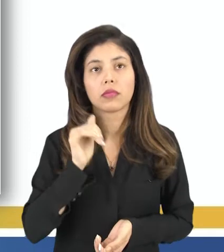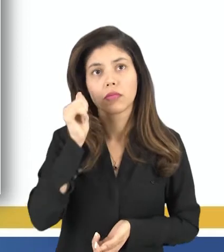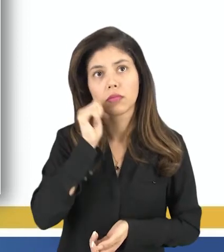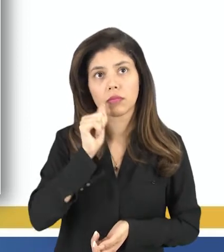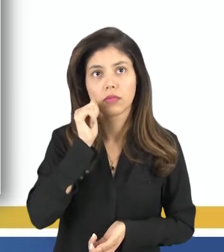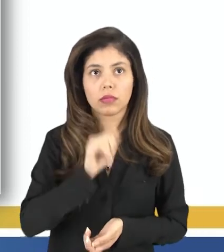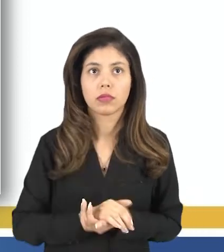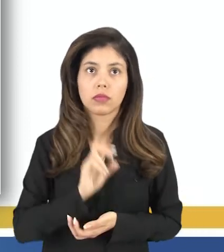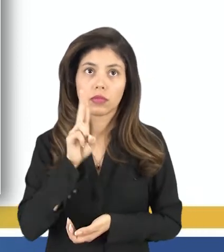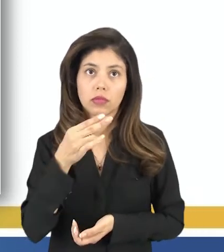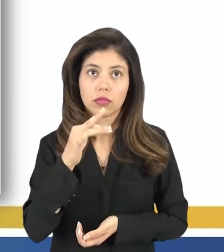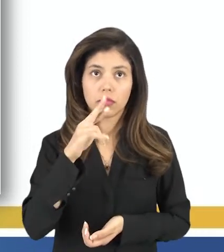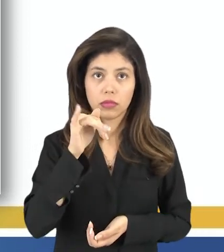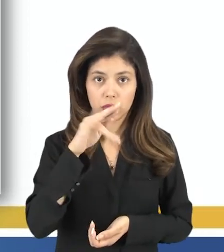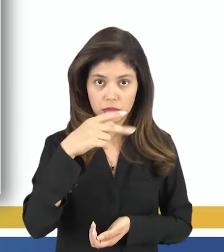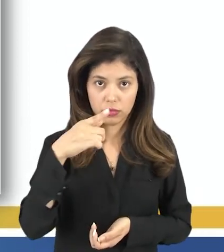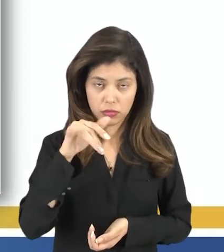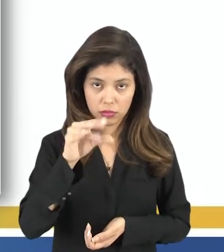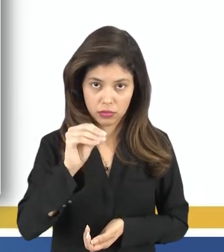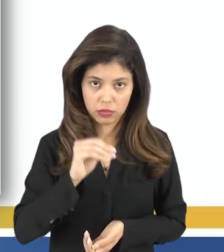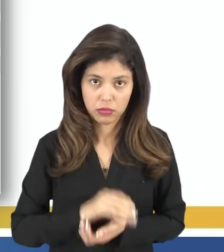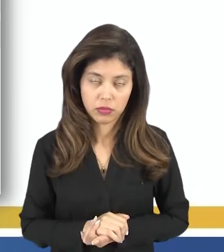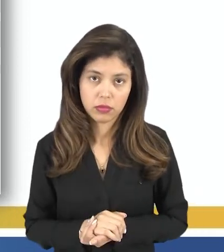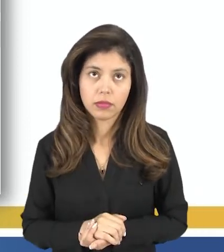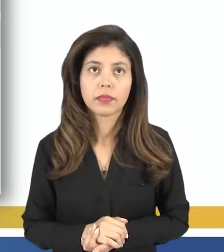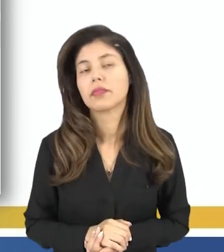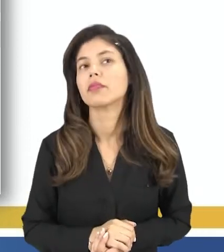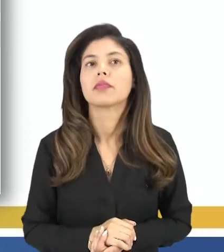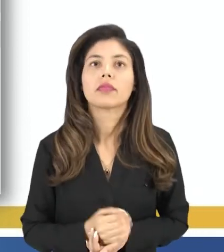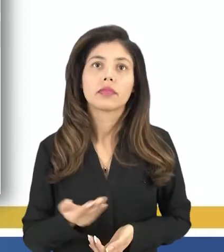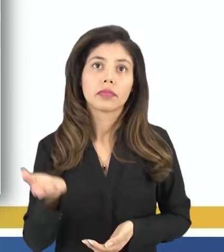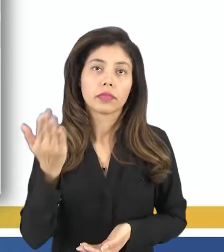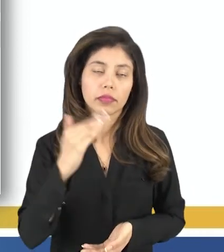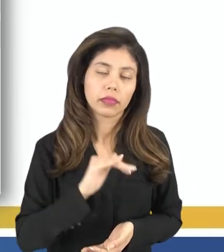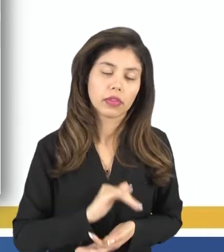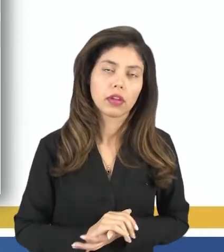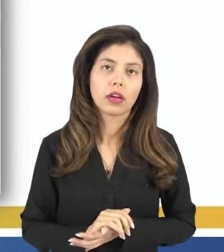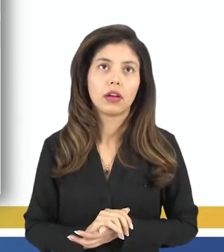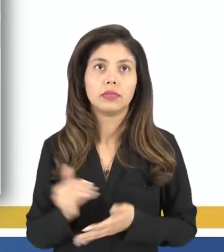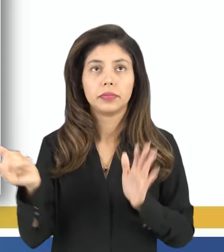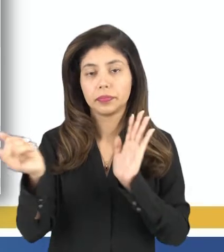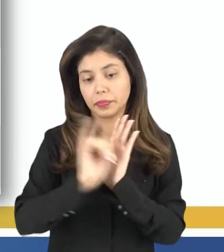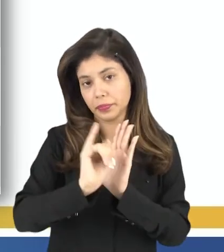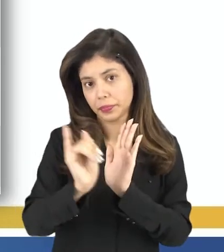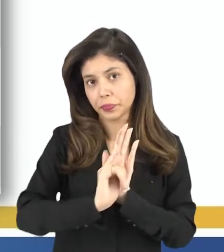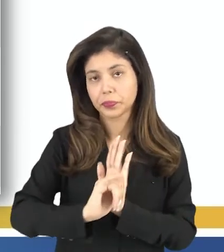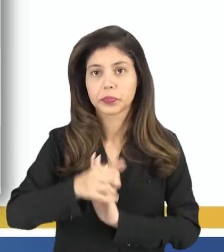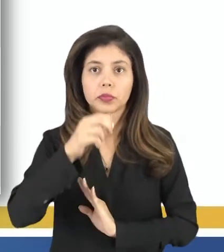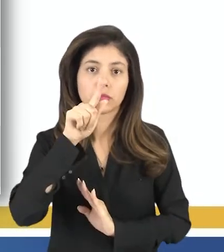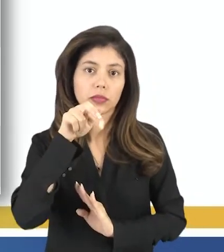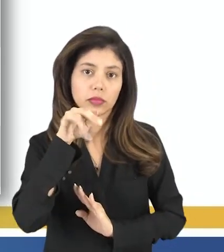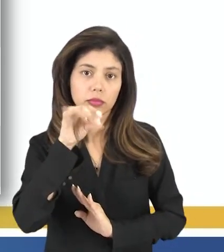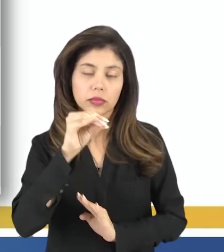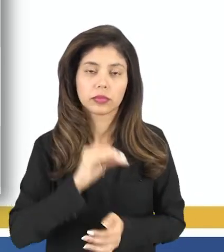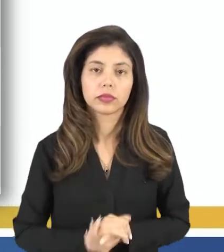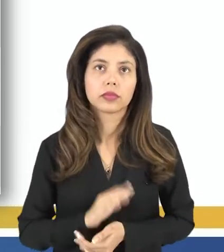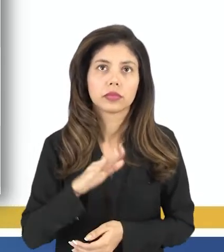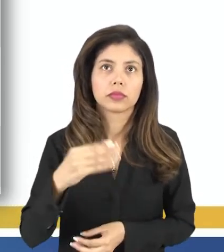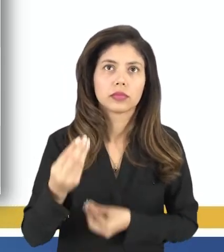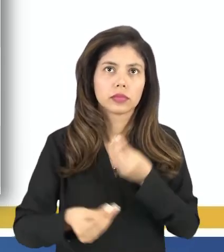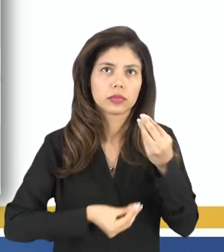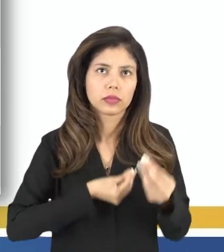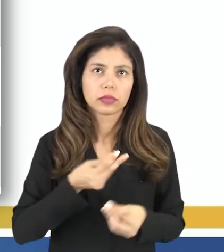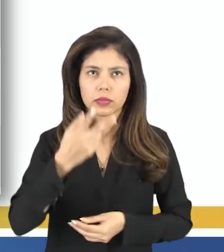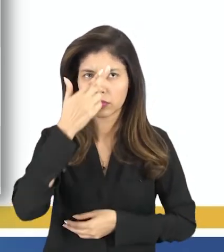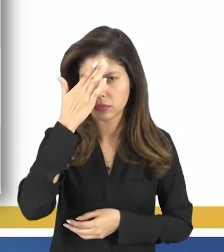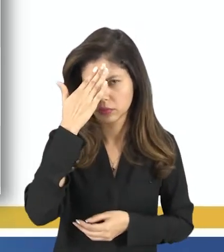feminino ou intersexo. Vamos lá em identidade de gênero. É como